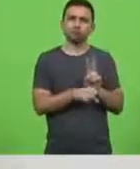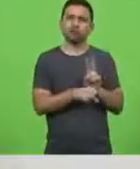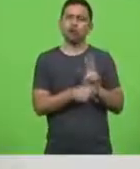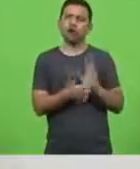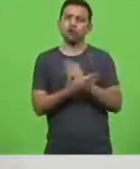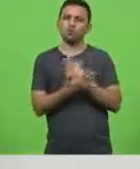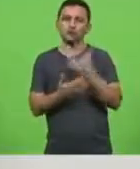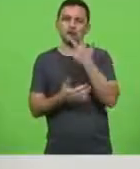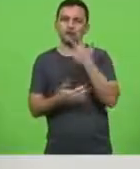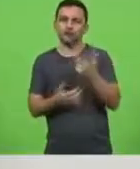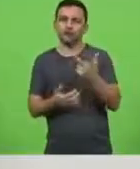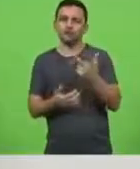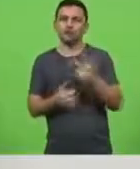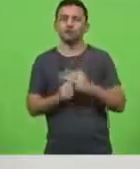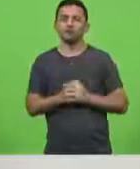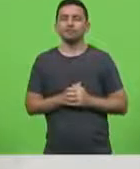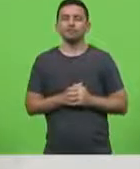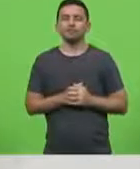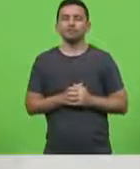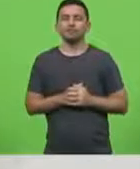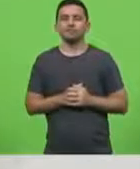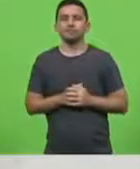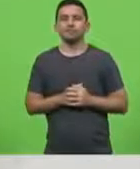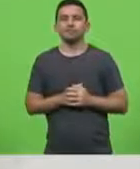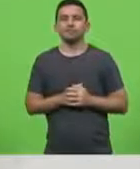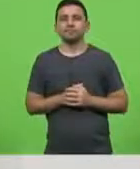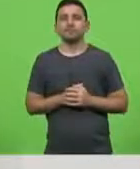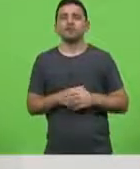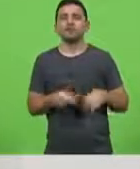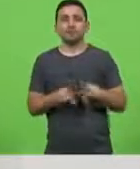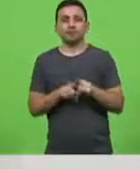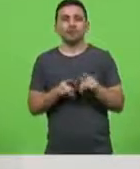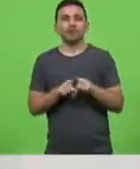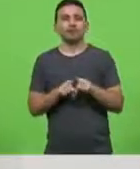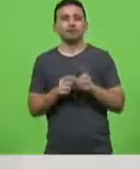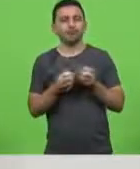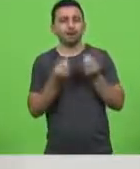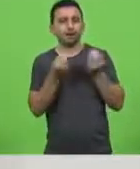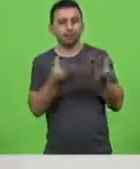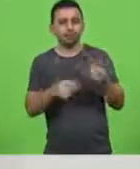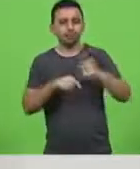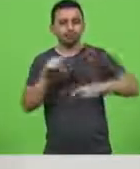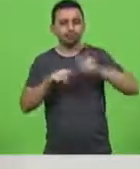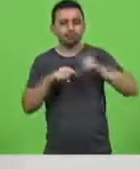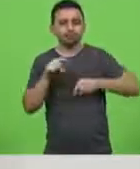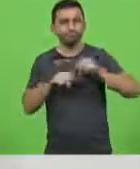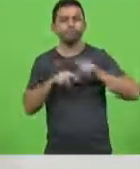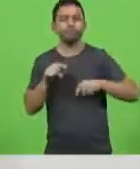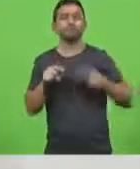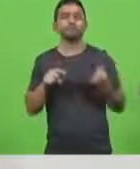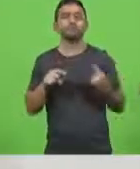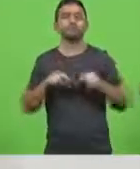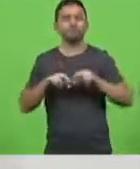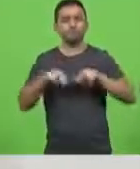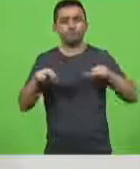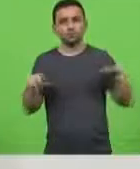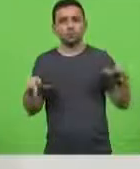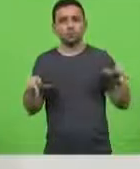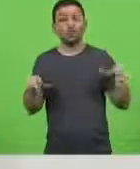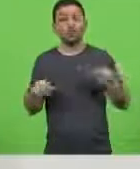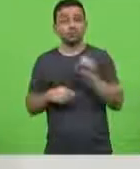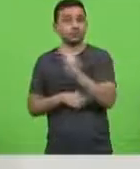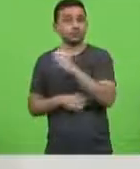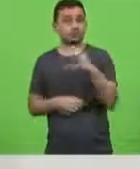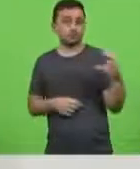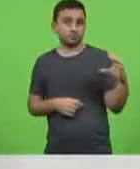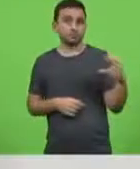alguns procuram citar também na entrega de aparelhos entre outros para que santa catarina pudesse